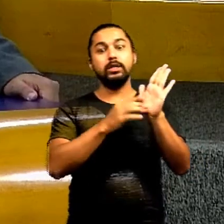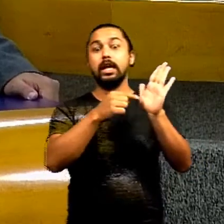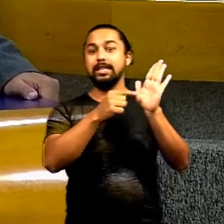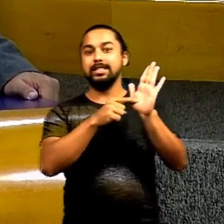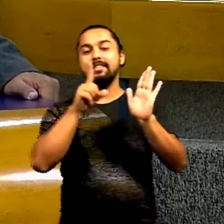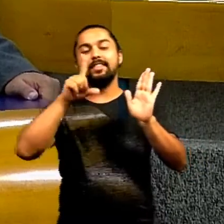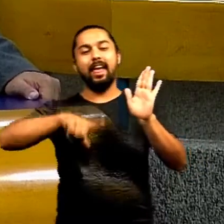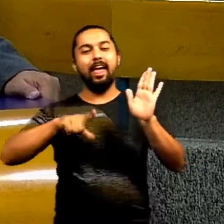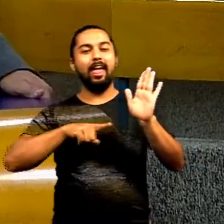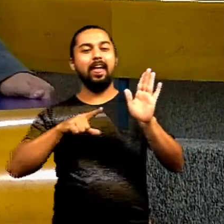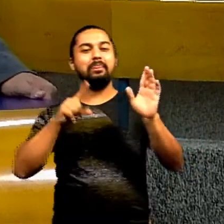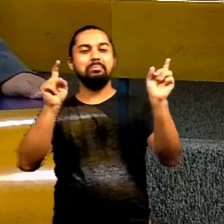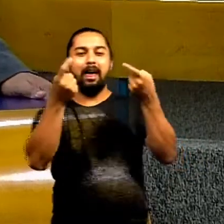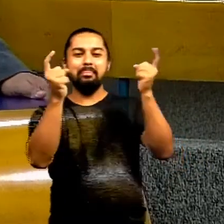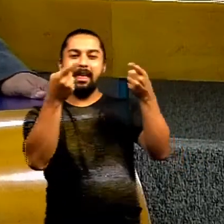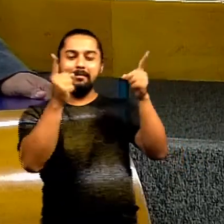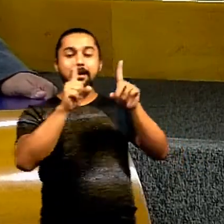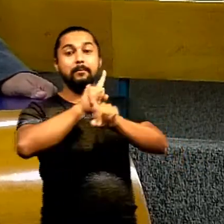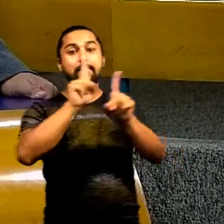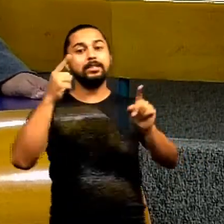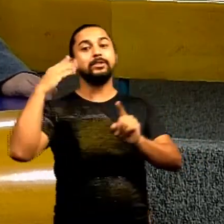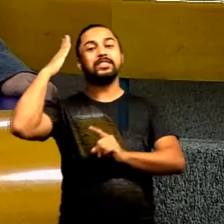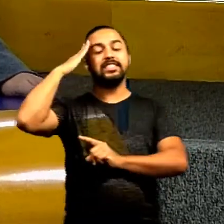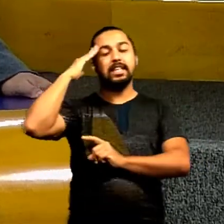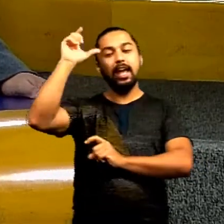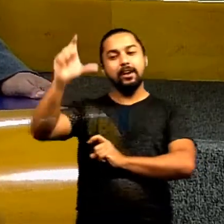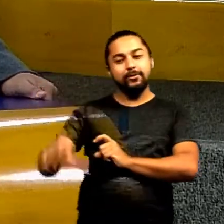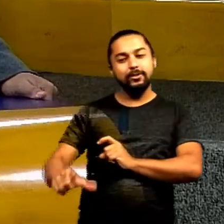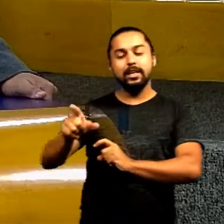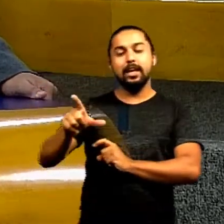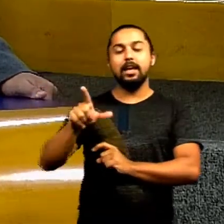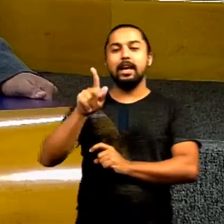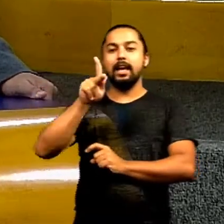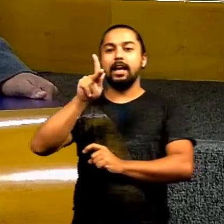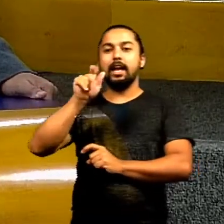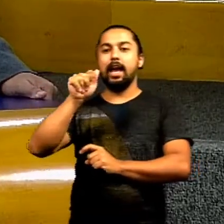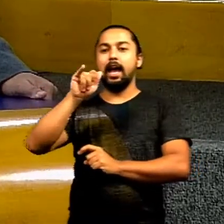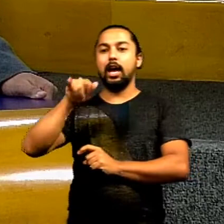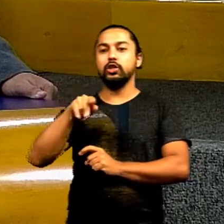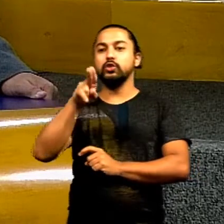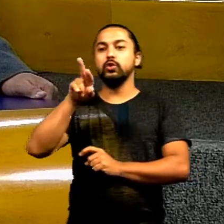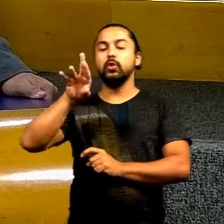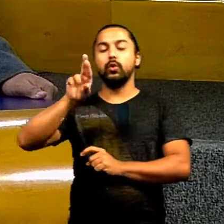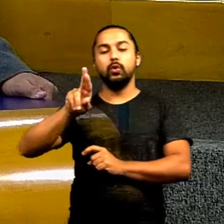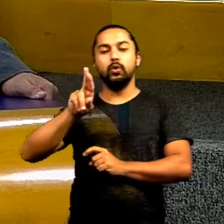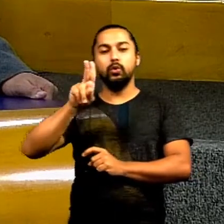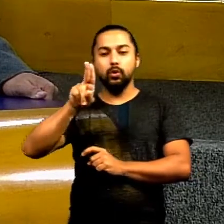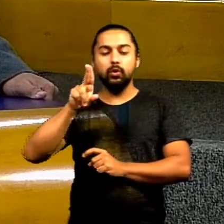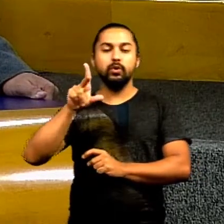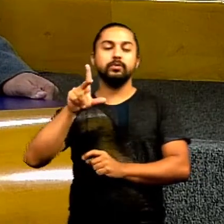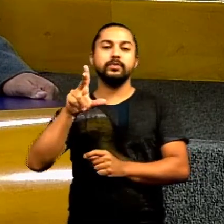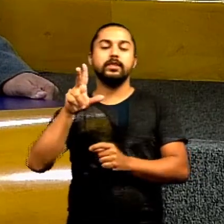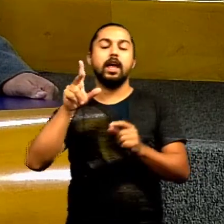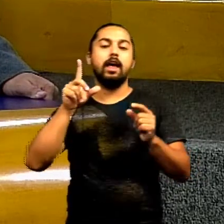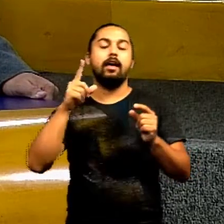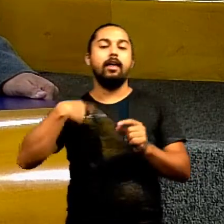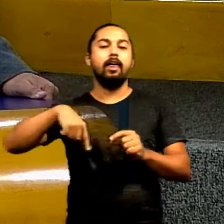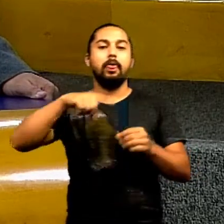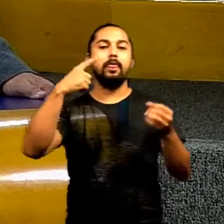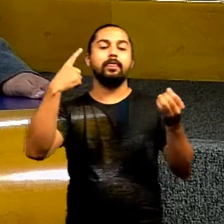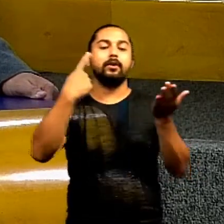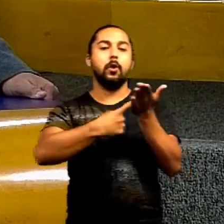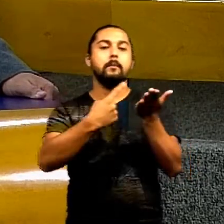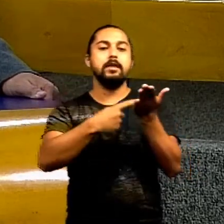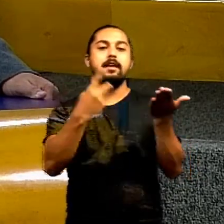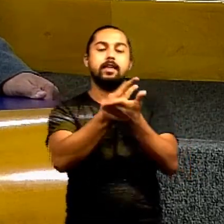é uma matéria polêmica mas Vossa Excelência eu sei que Vossa Excelência o Cajuru tinha uns jargões aqui um deles era dizer que não tinha compromisso com o erro e